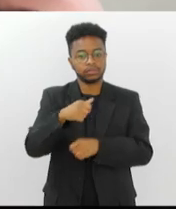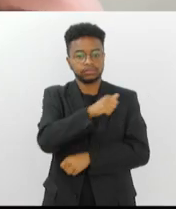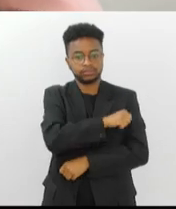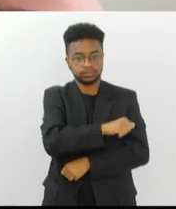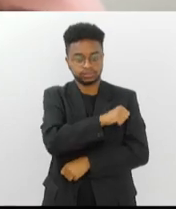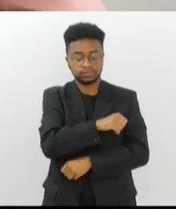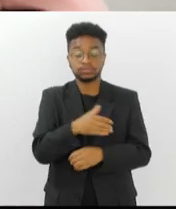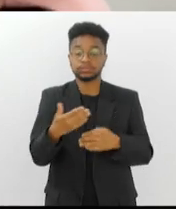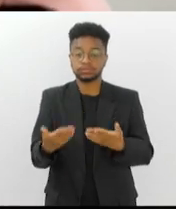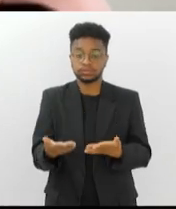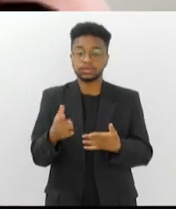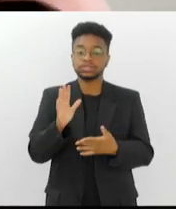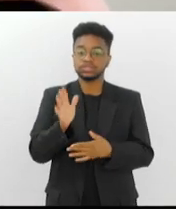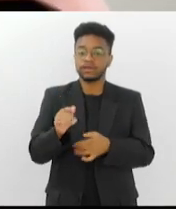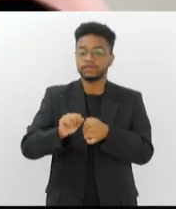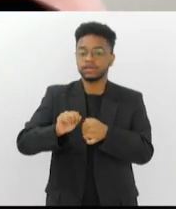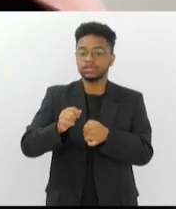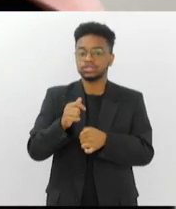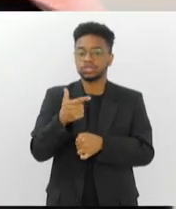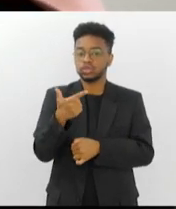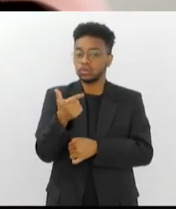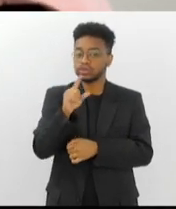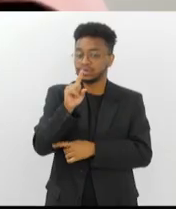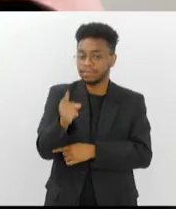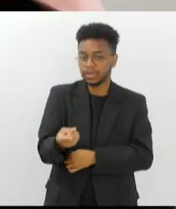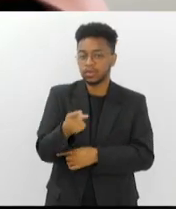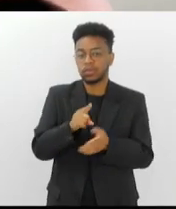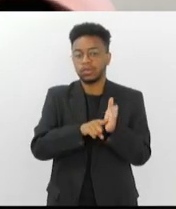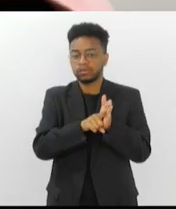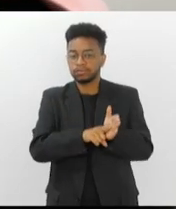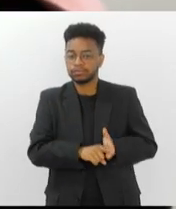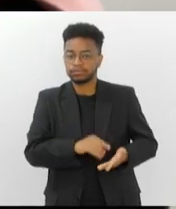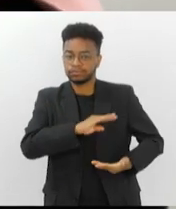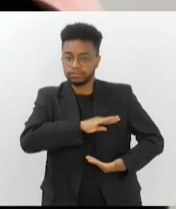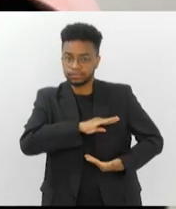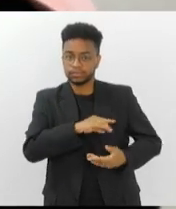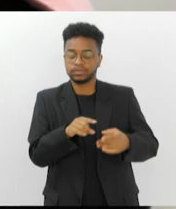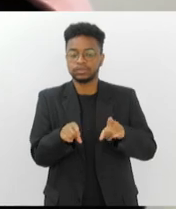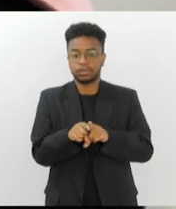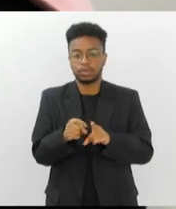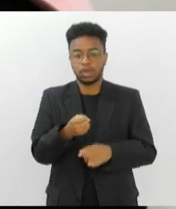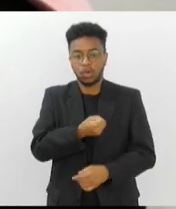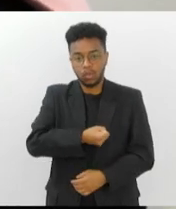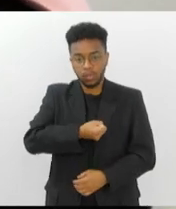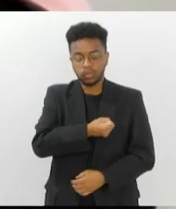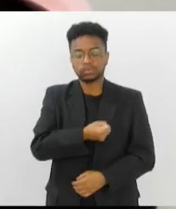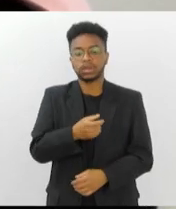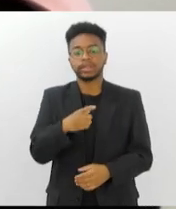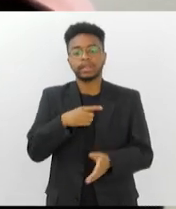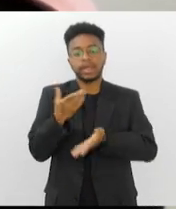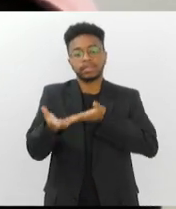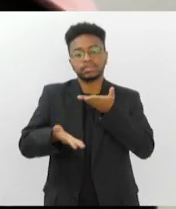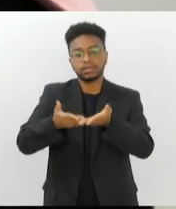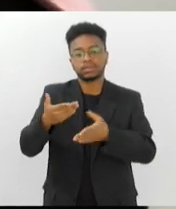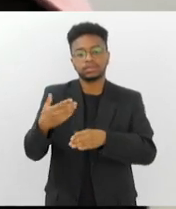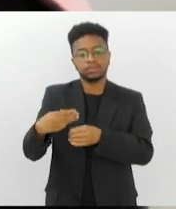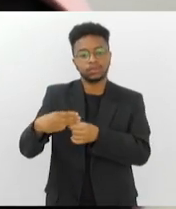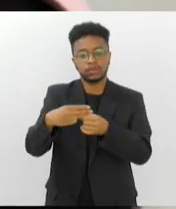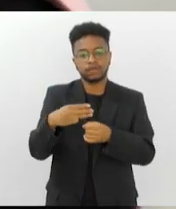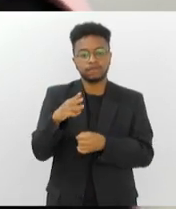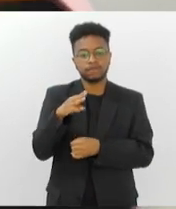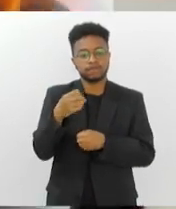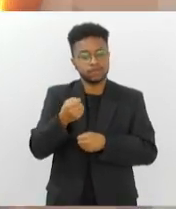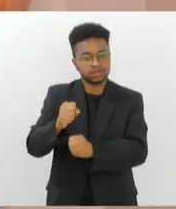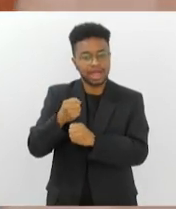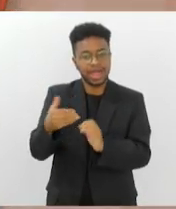realizando mais de 12 mil mamografias e ultrassonografias. O atendimento no município de Vassouros vai só até amanhã,